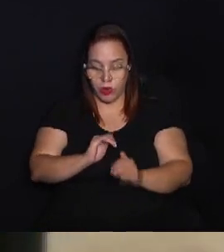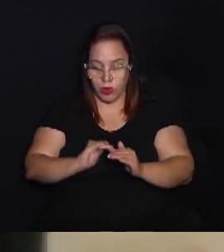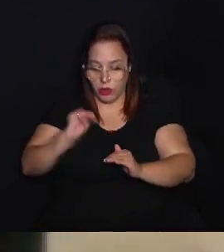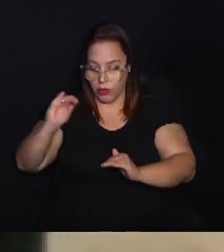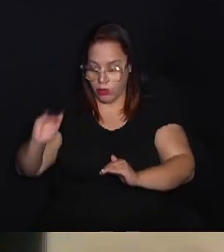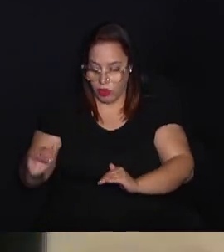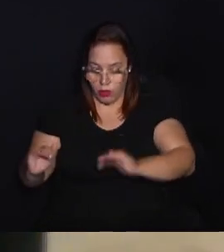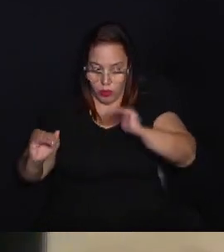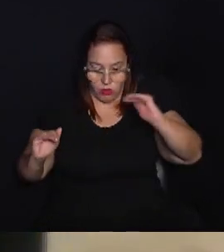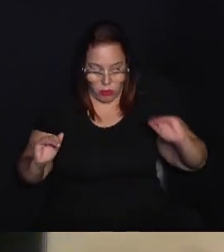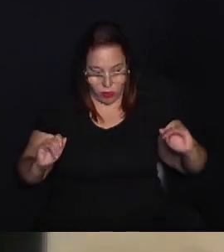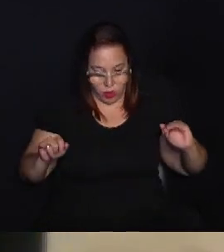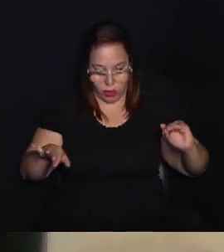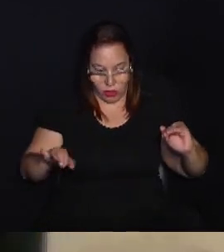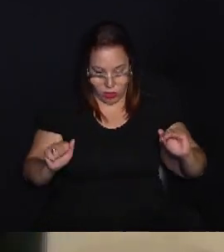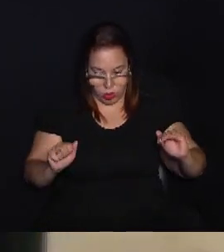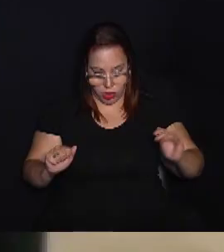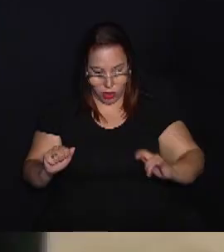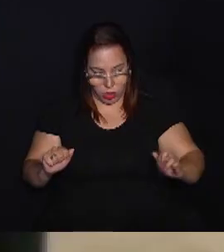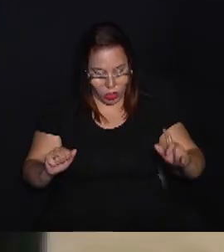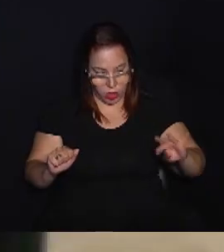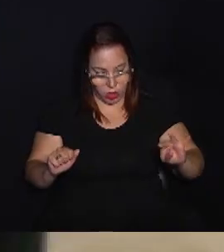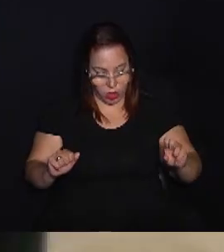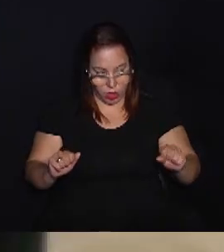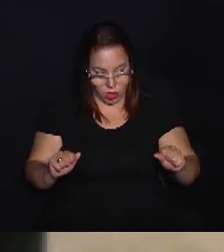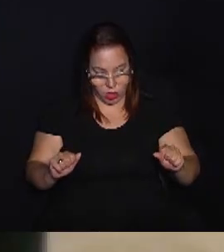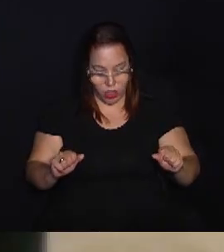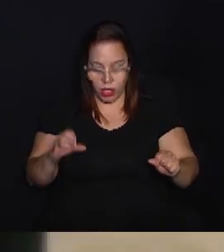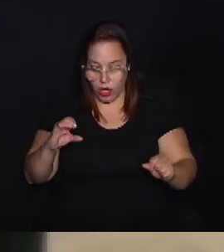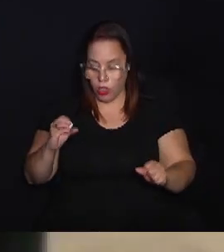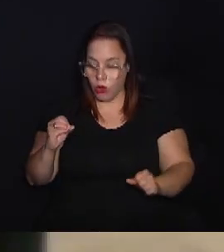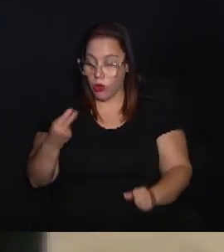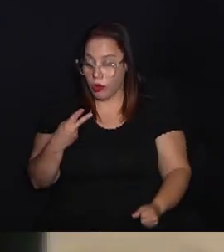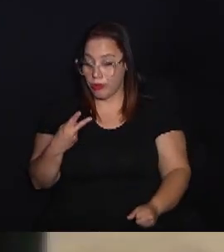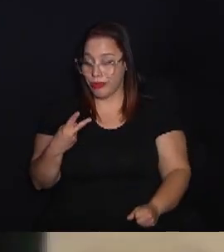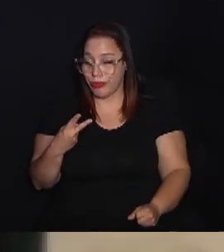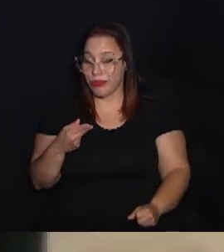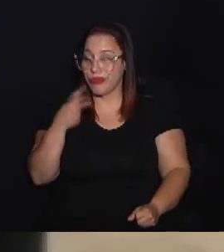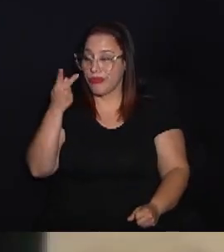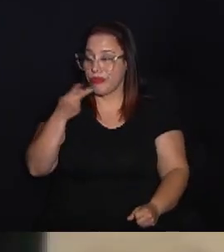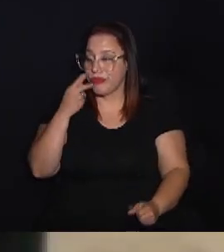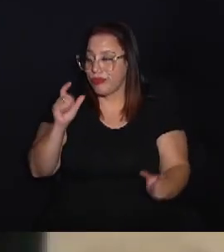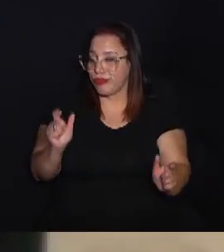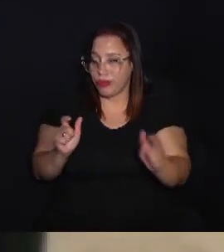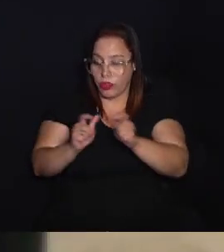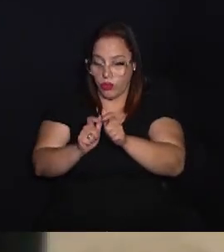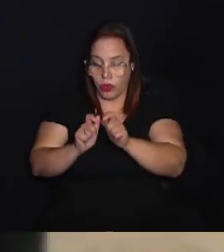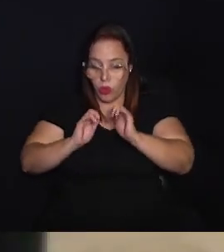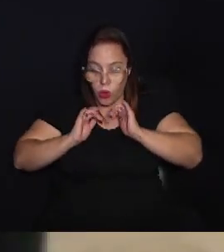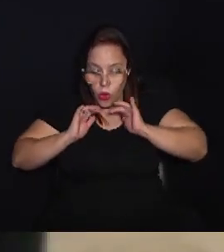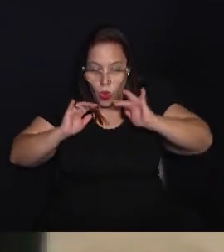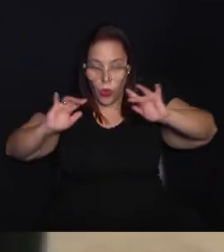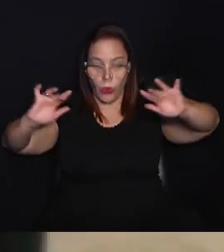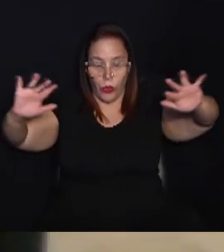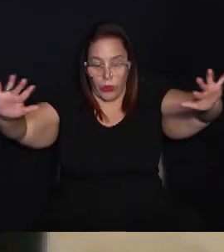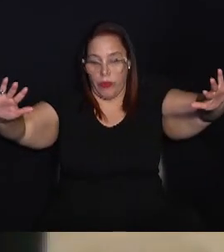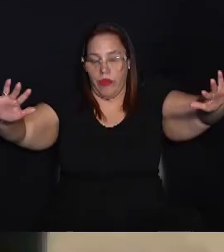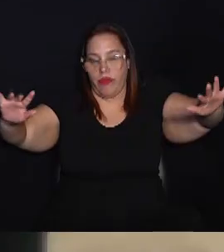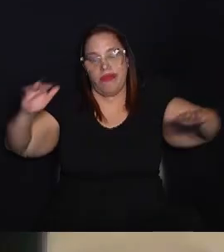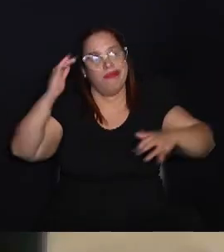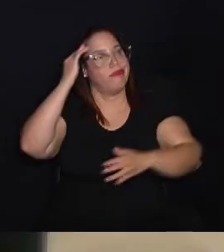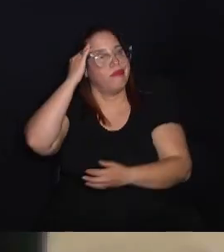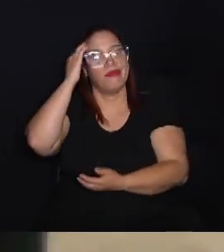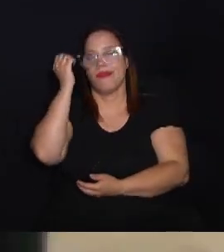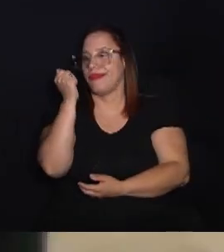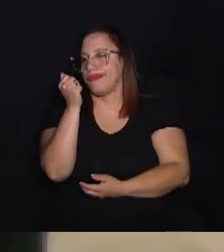bombeia a água de uma cisterna para uma caixa d'água, ela consome CO2 também. Então, a gente fala tanto de redução de emissão de carbono,